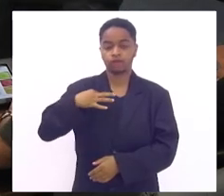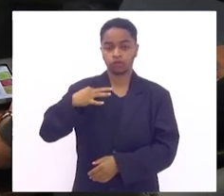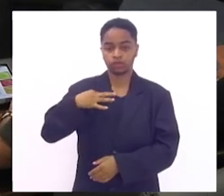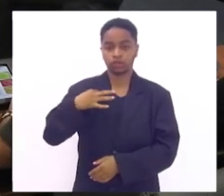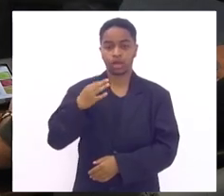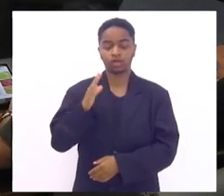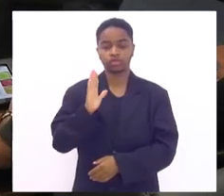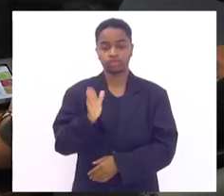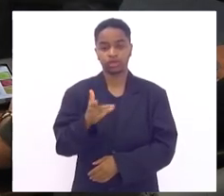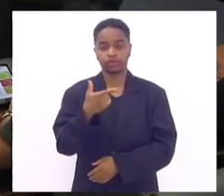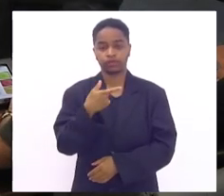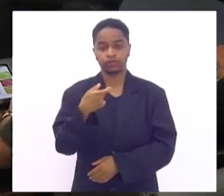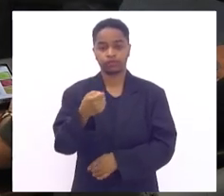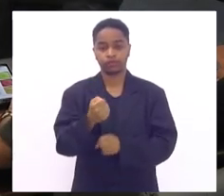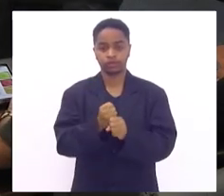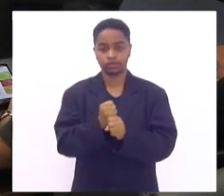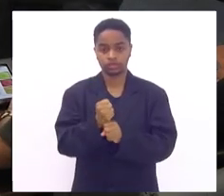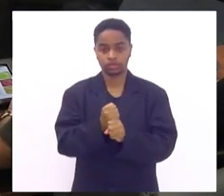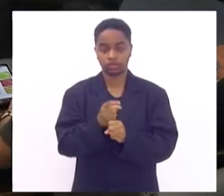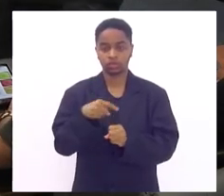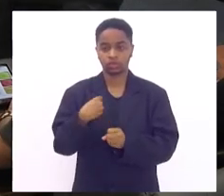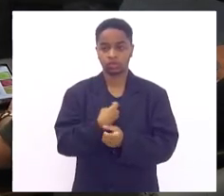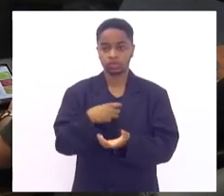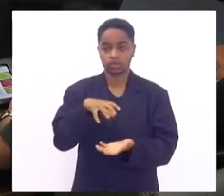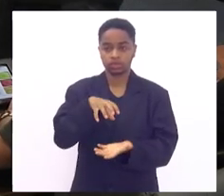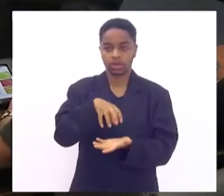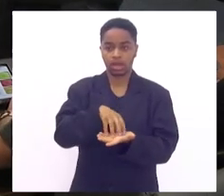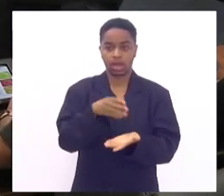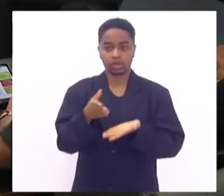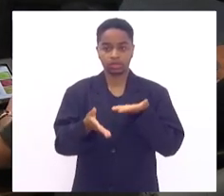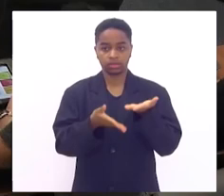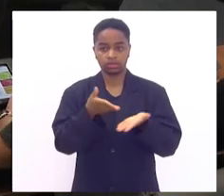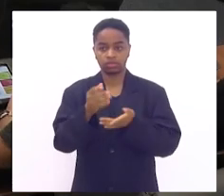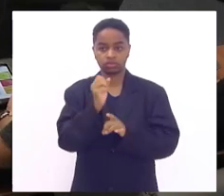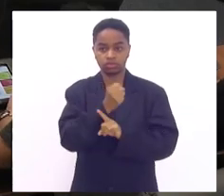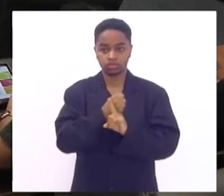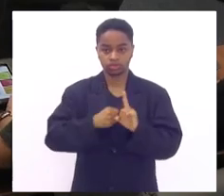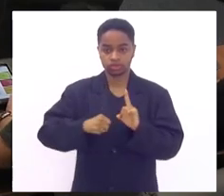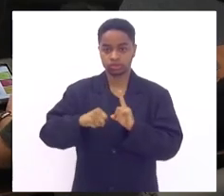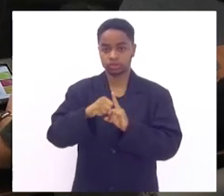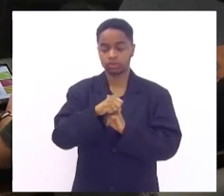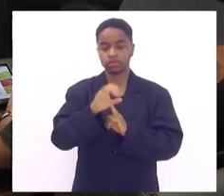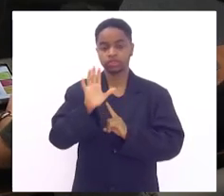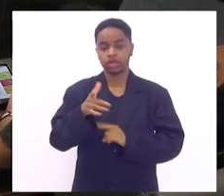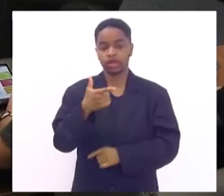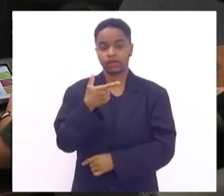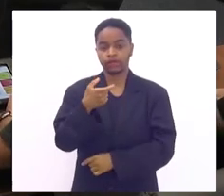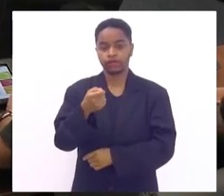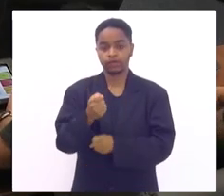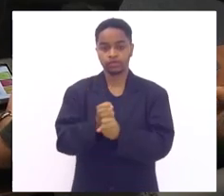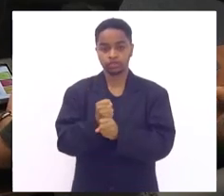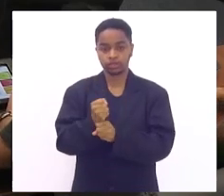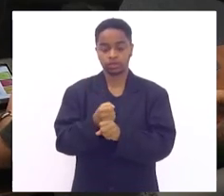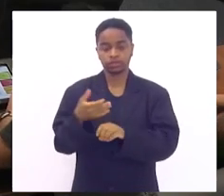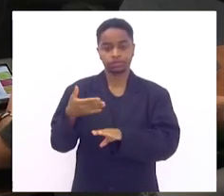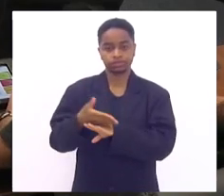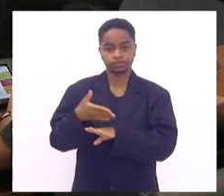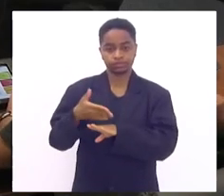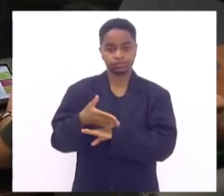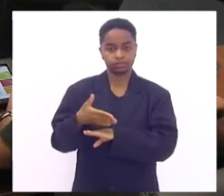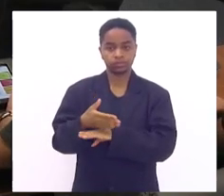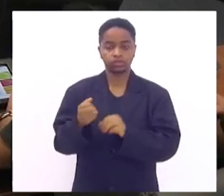no nosso Centro de Atendimento Social. ele há 20 anos ele participa conosco